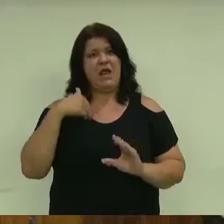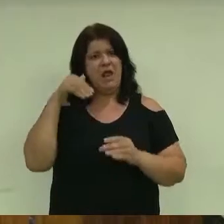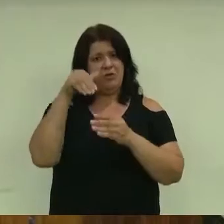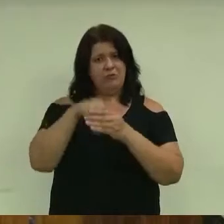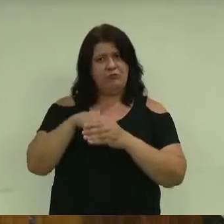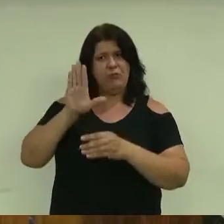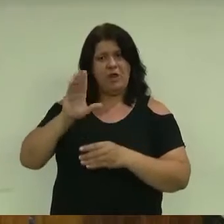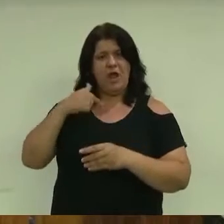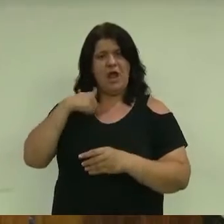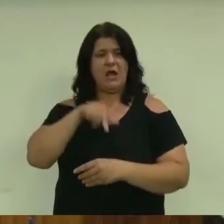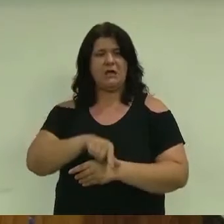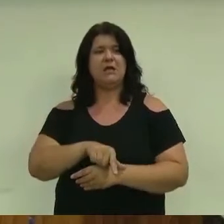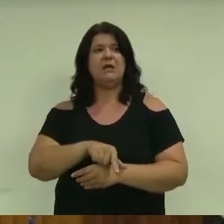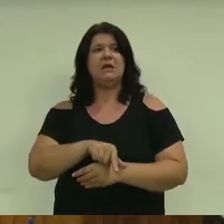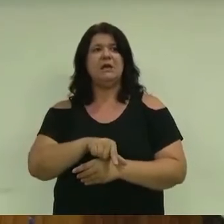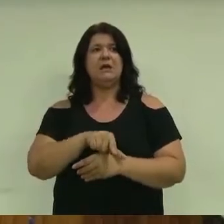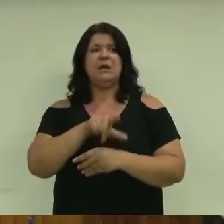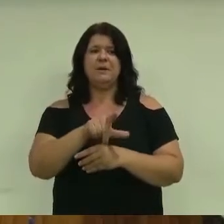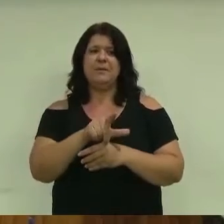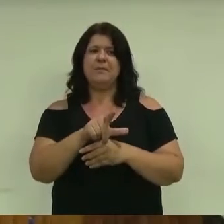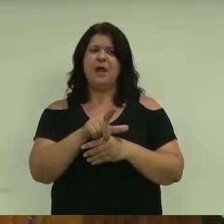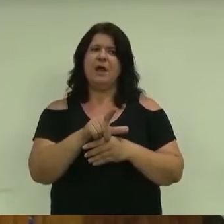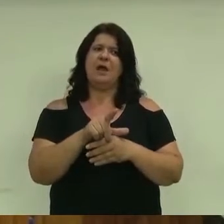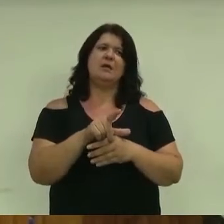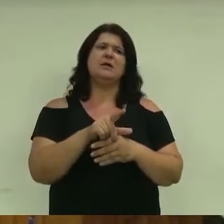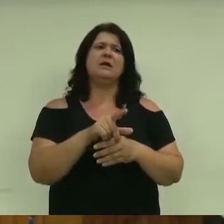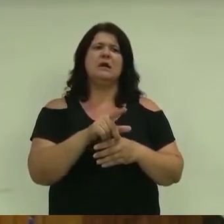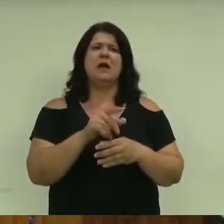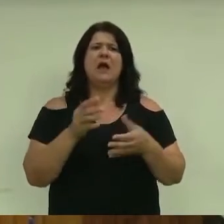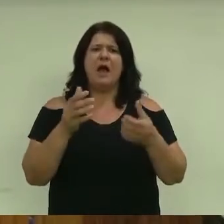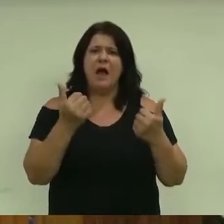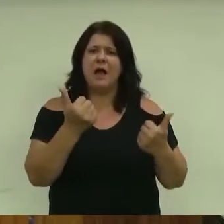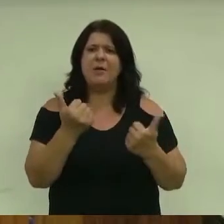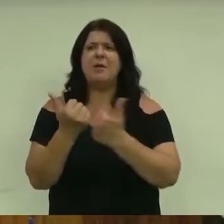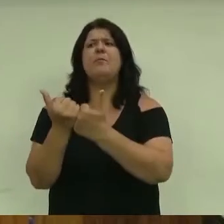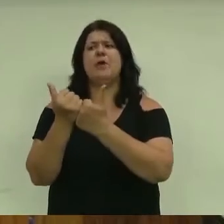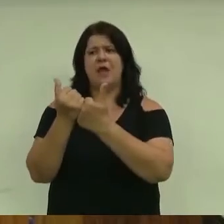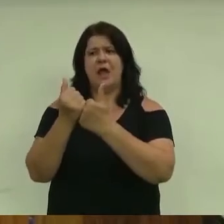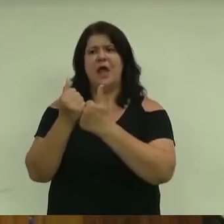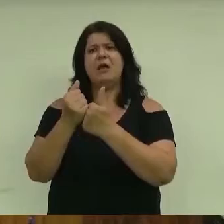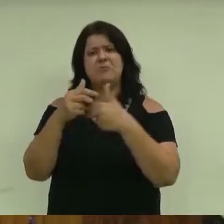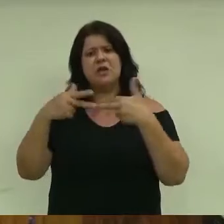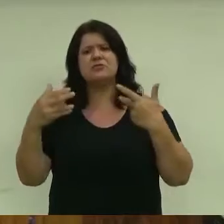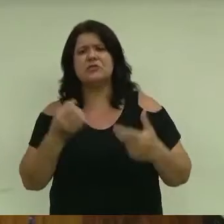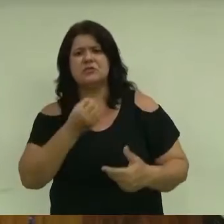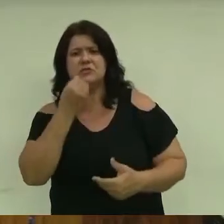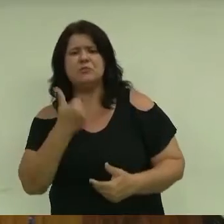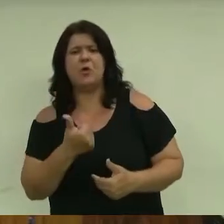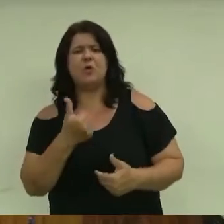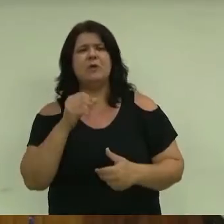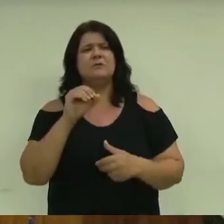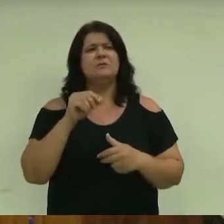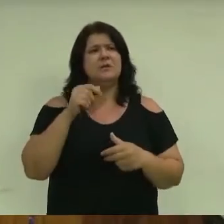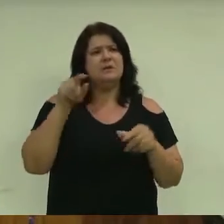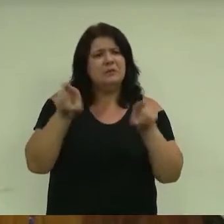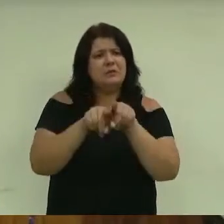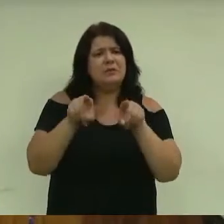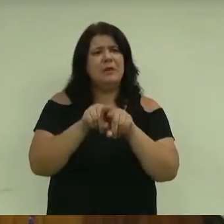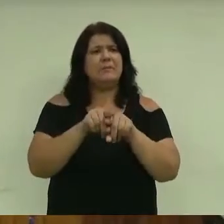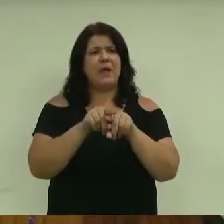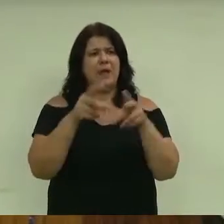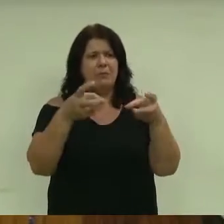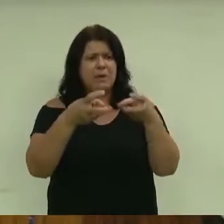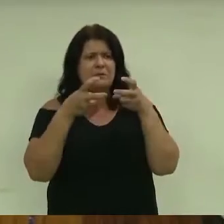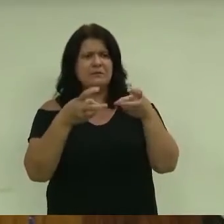ninguém. O que for legal, o que for bom, eu vou apoiar, vou votar a favor, vou falar bem. Mas o que eu perceber